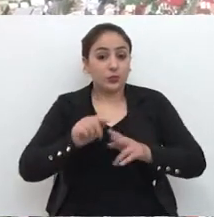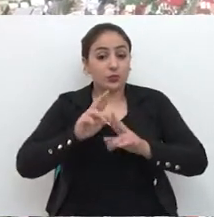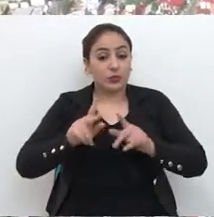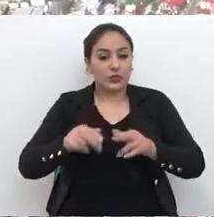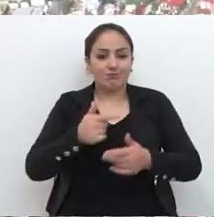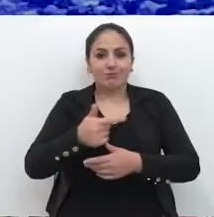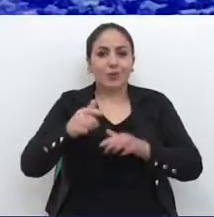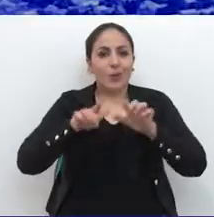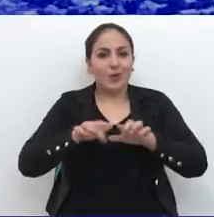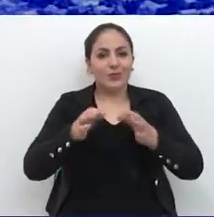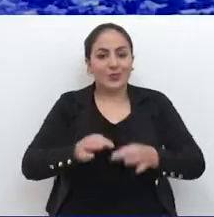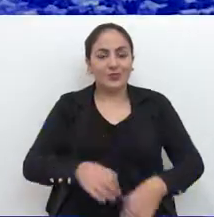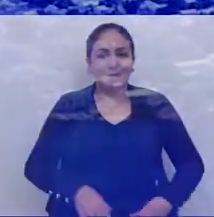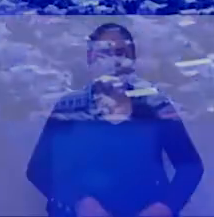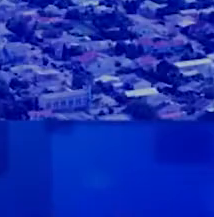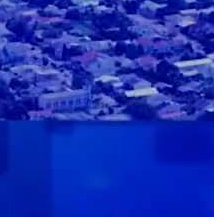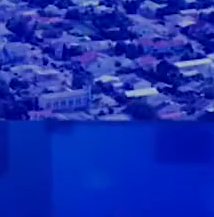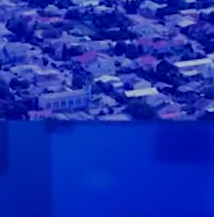local, eles têm que sempre estar alugando.